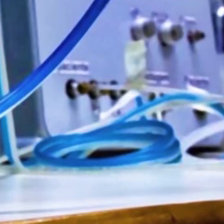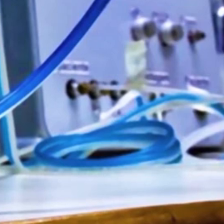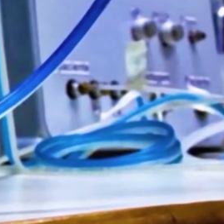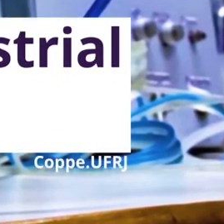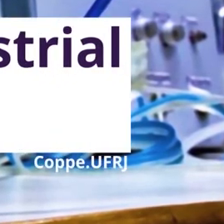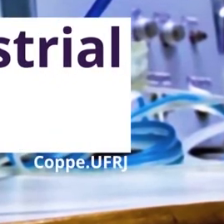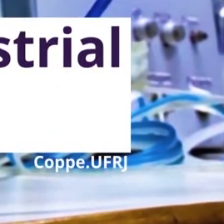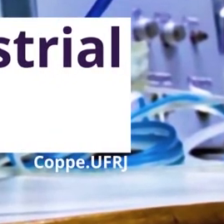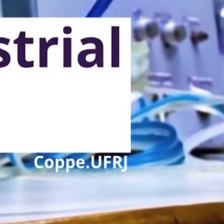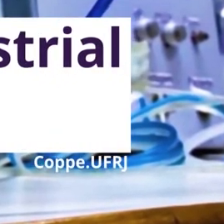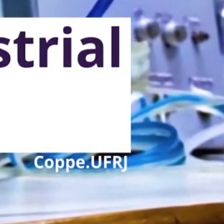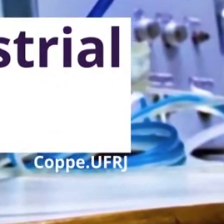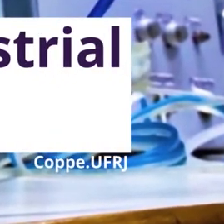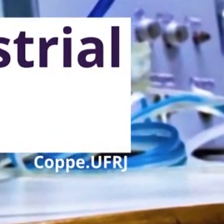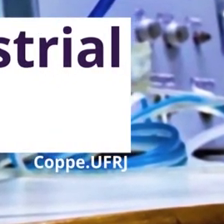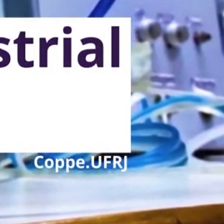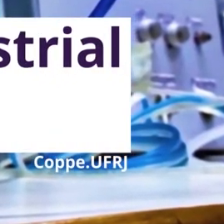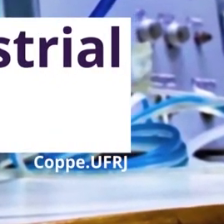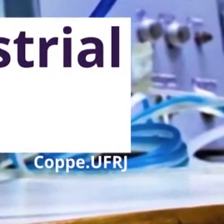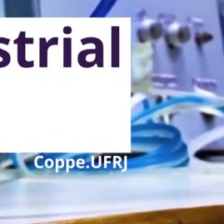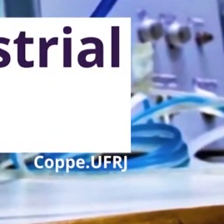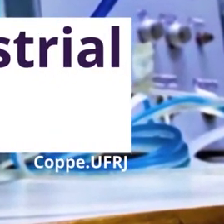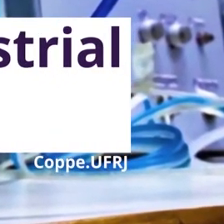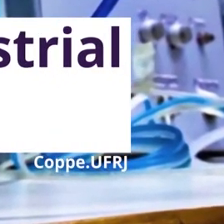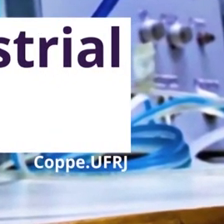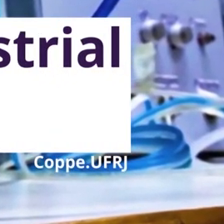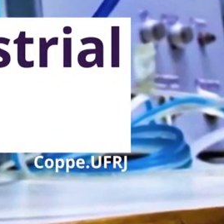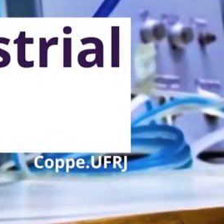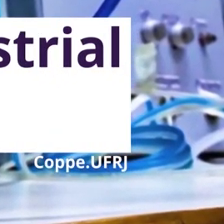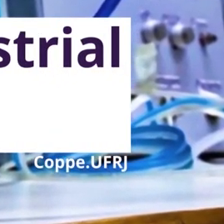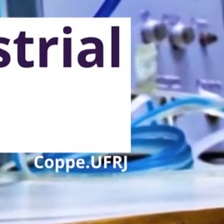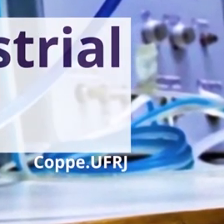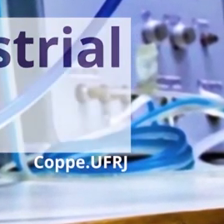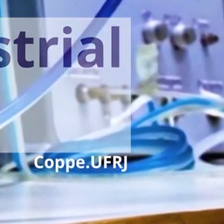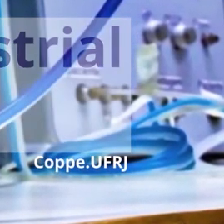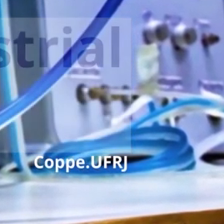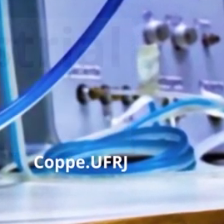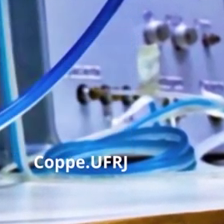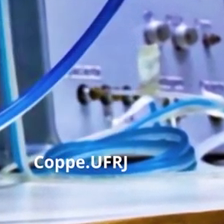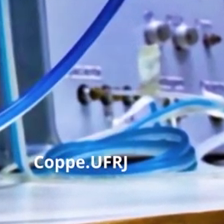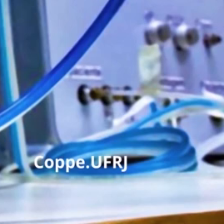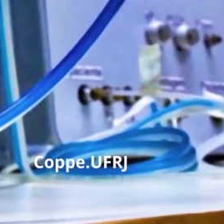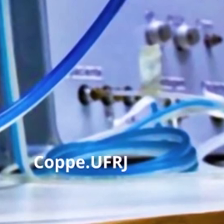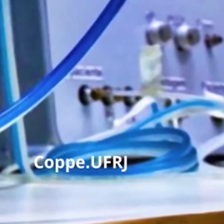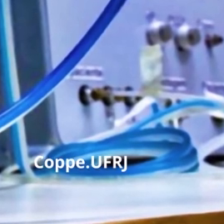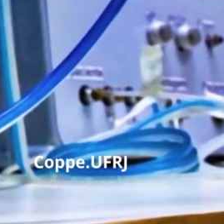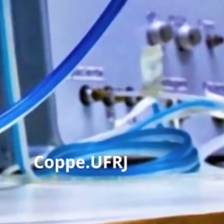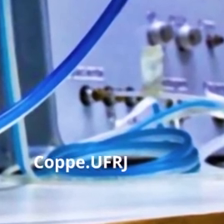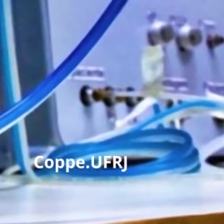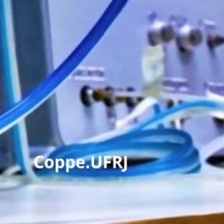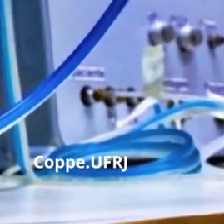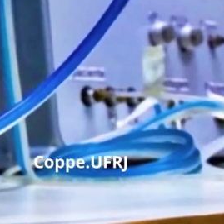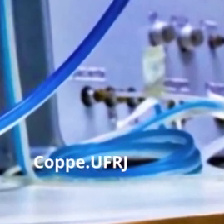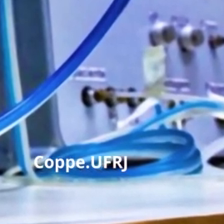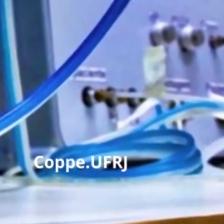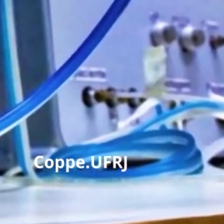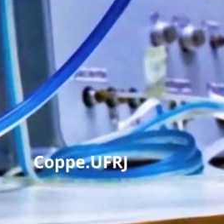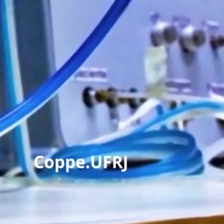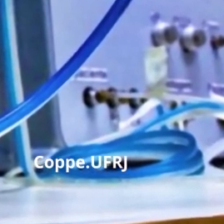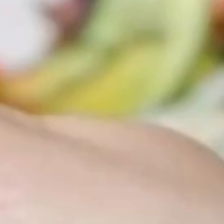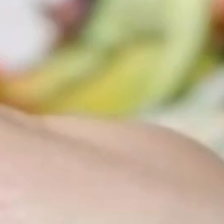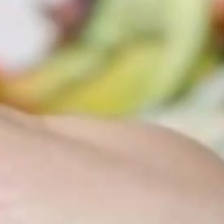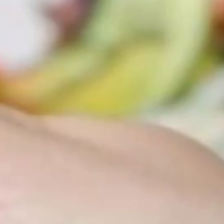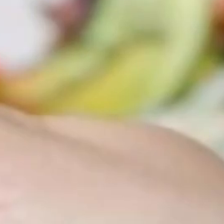3. Complexo Econômico-Industrial e Inovação em Saúde, abordando pesquisa de medicamentos, vacinas e